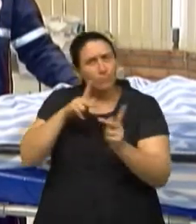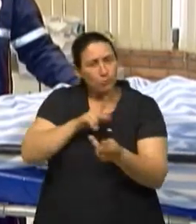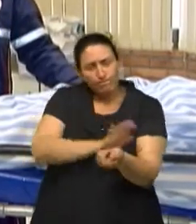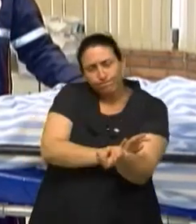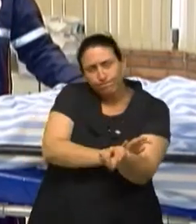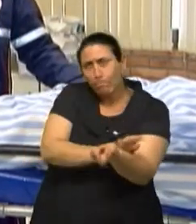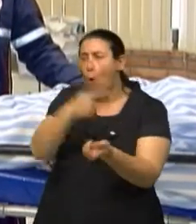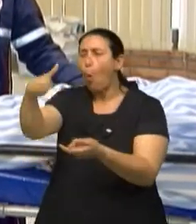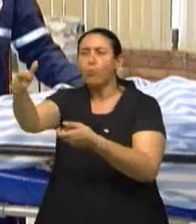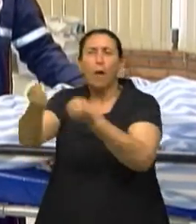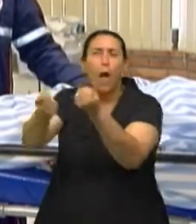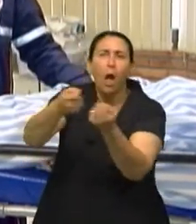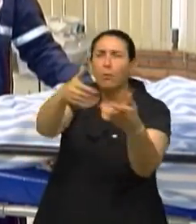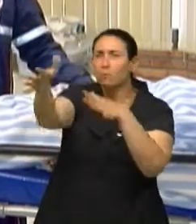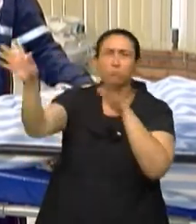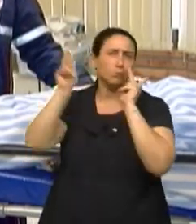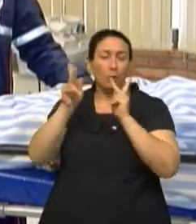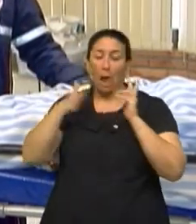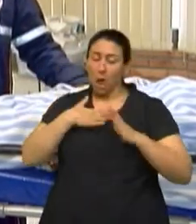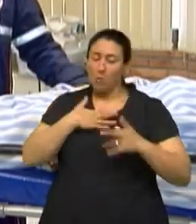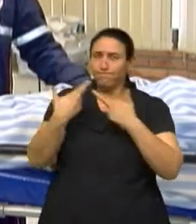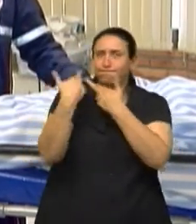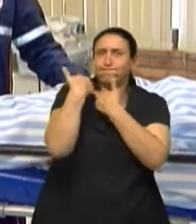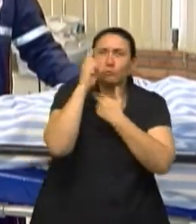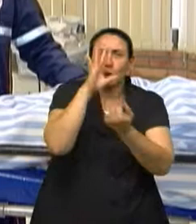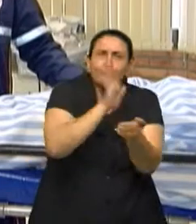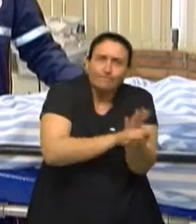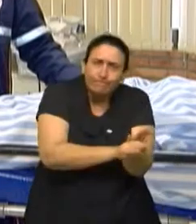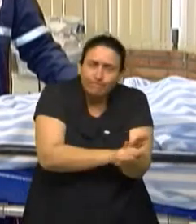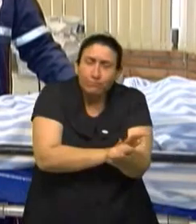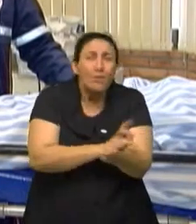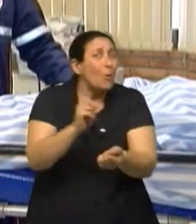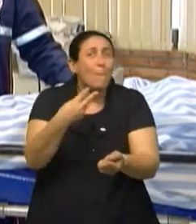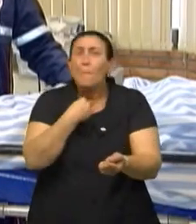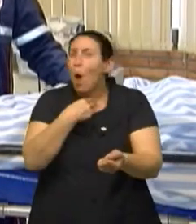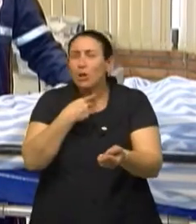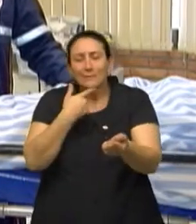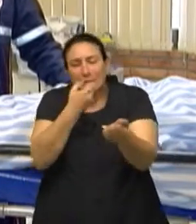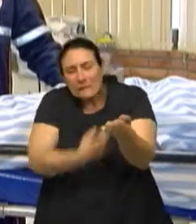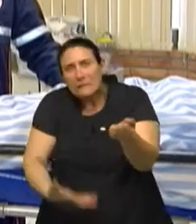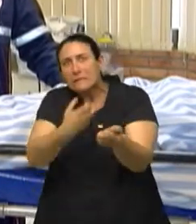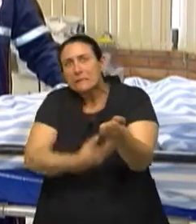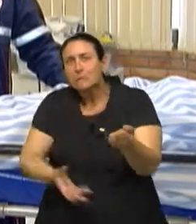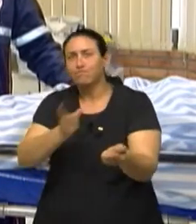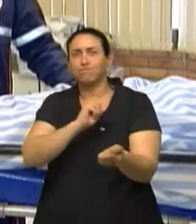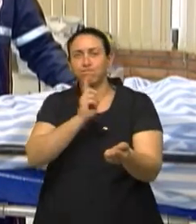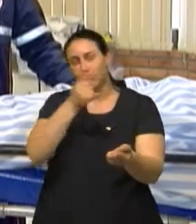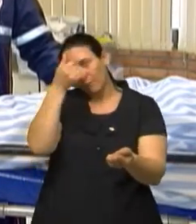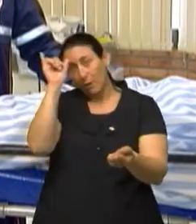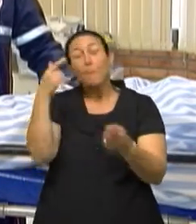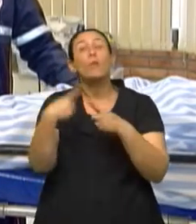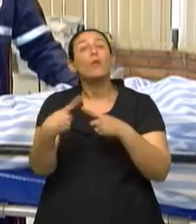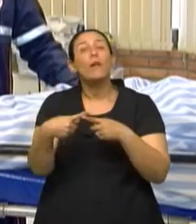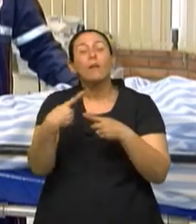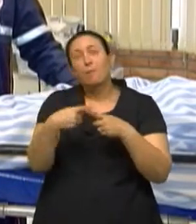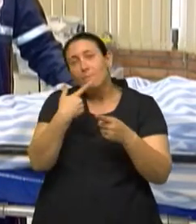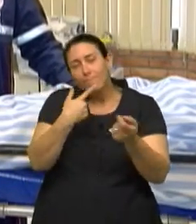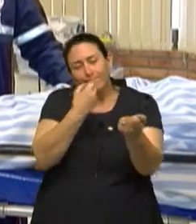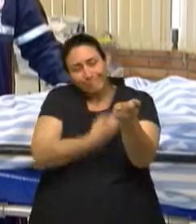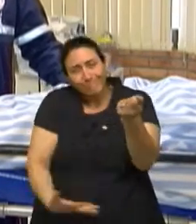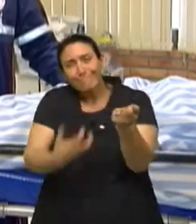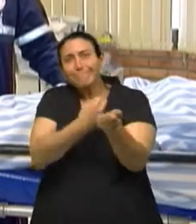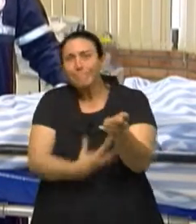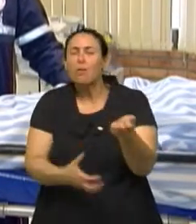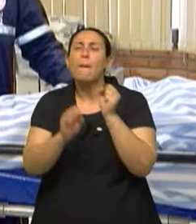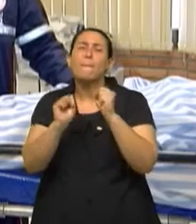chegada da emergência. É importante que o paciente não perca mais sangue, perdendo sangue, ele perde